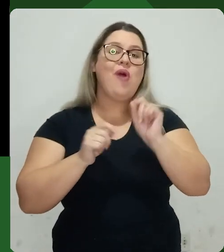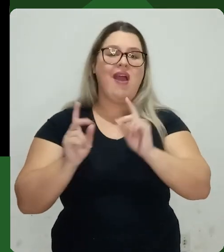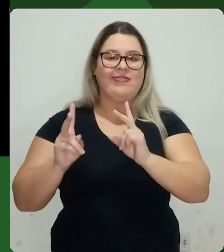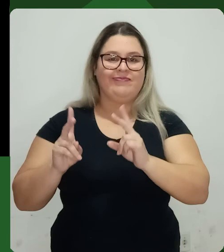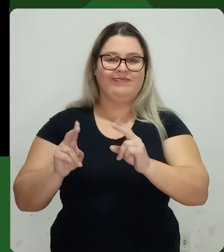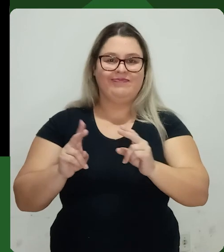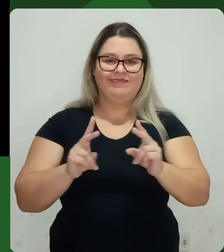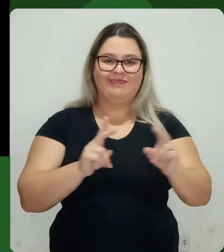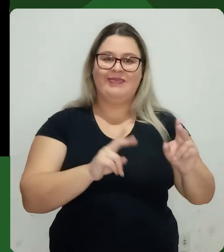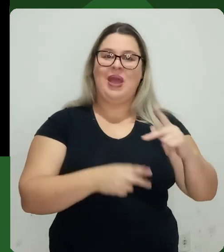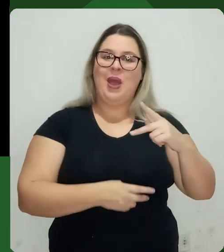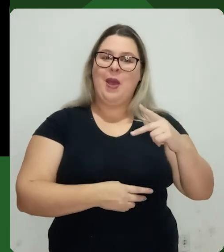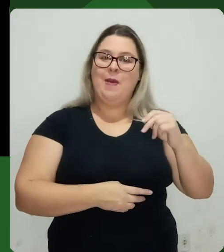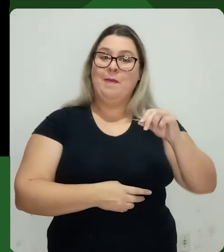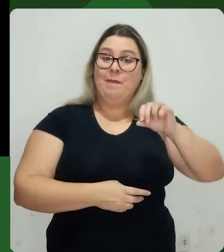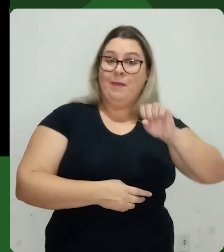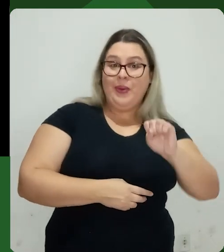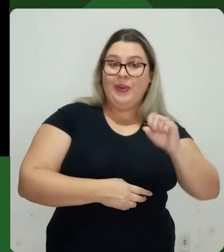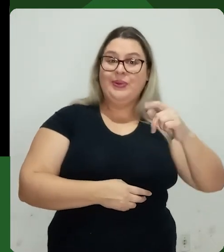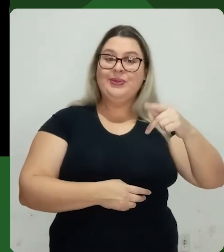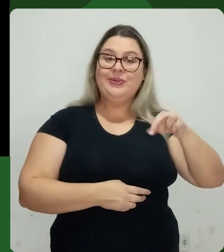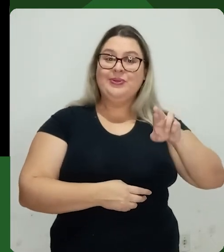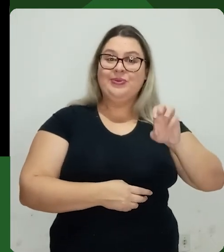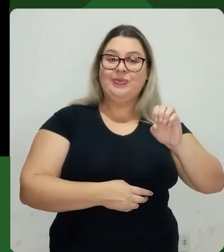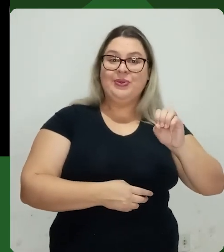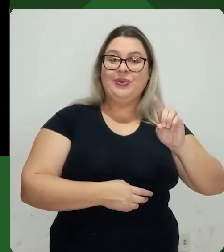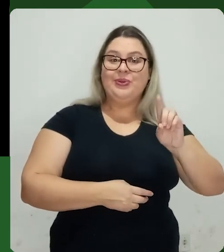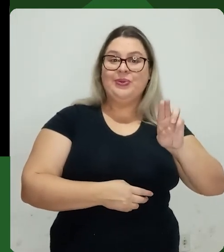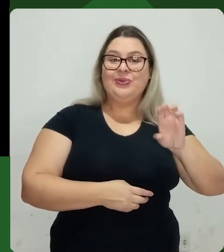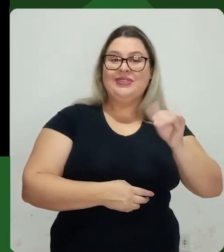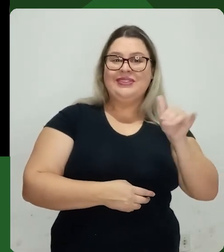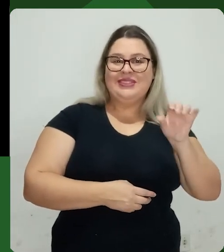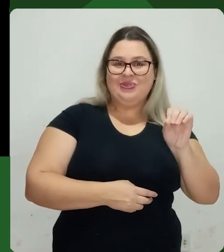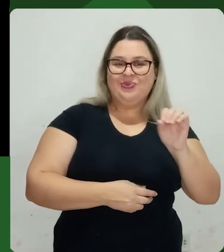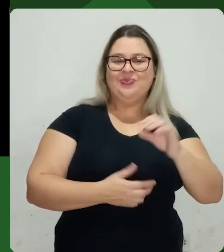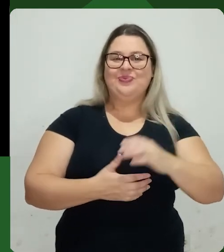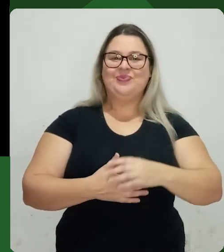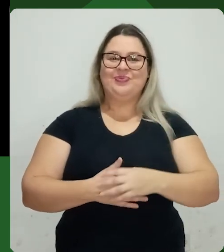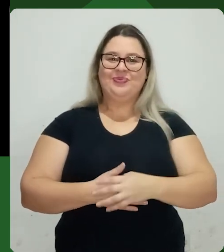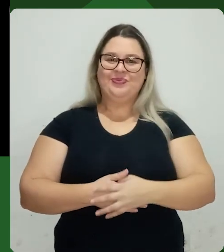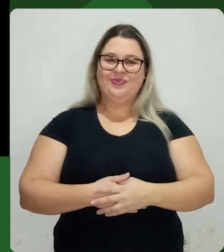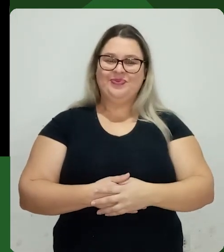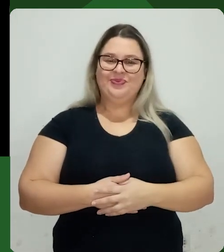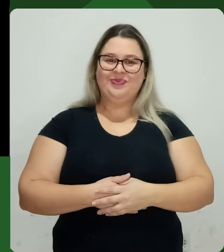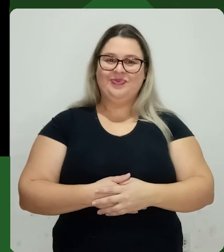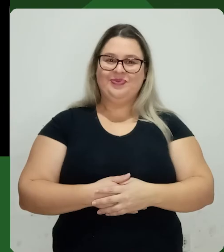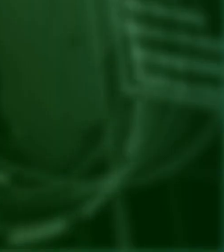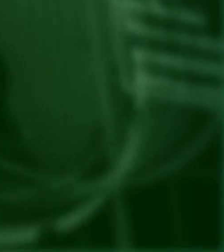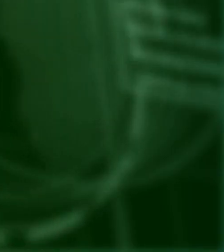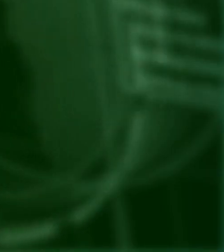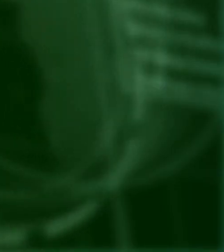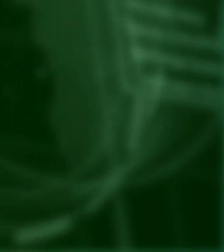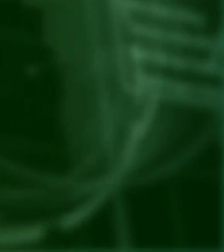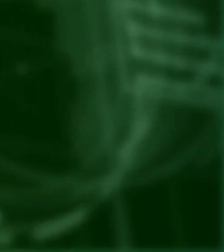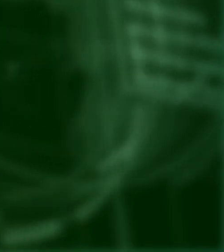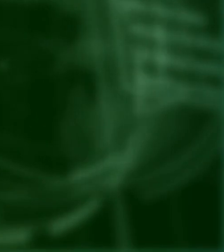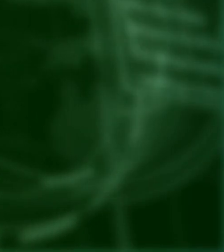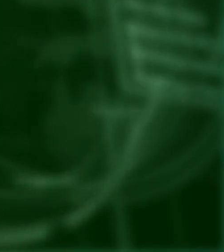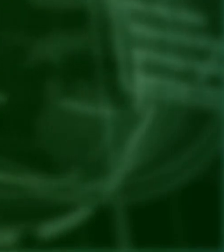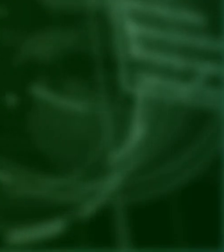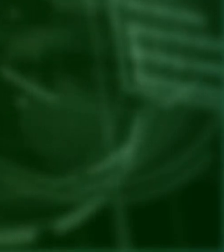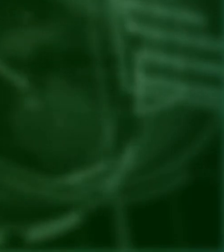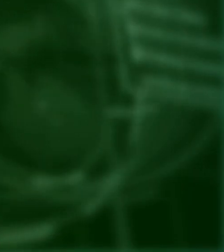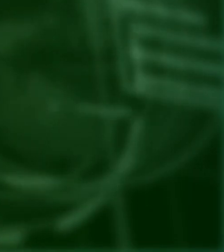etapa de produção. Vem agora a etapa de pós-produção e com isso eu fui pro Photoshop levar essa foto pra poder fazer a segunda parte. Tchau.